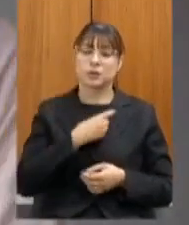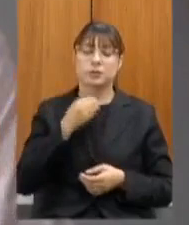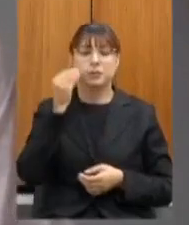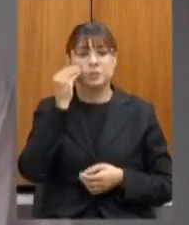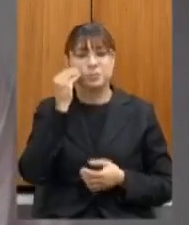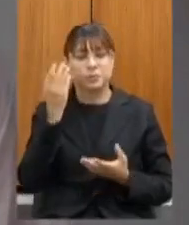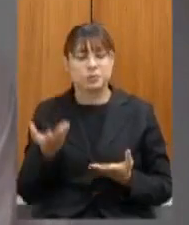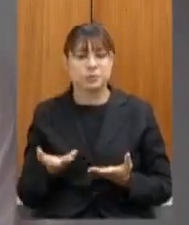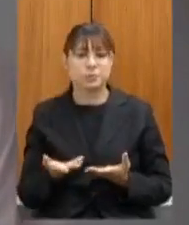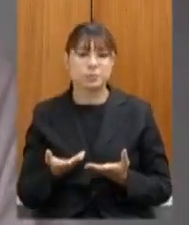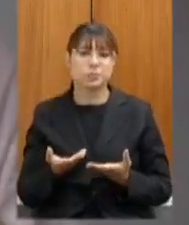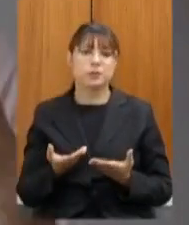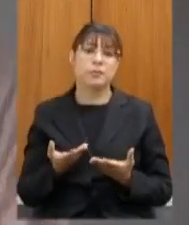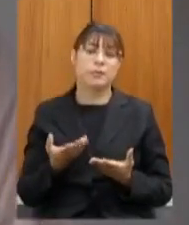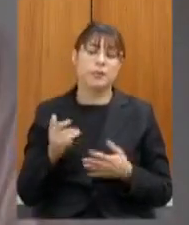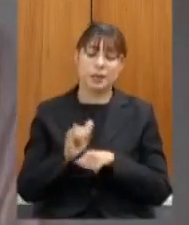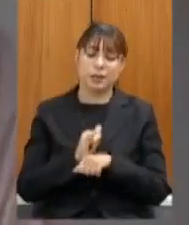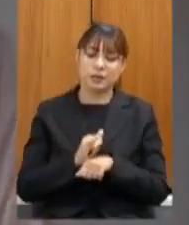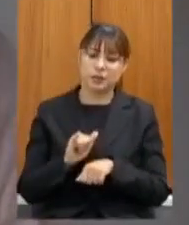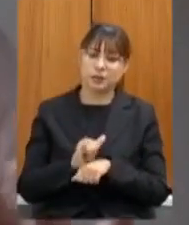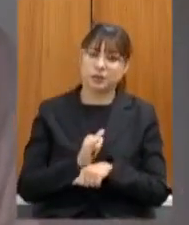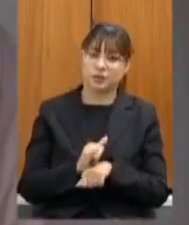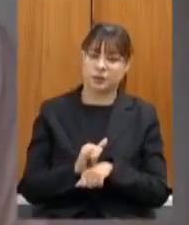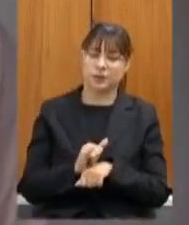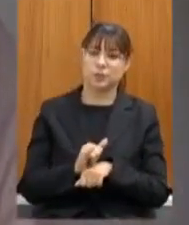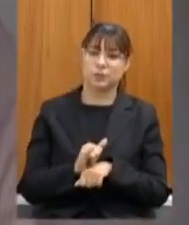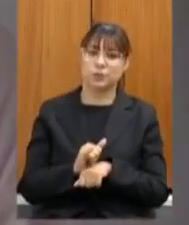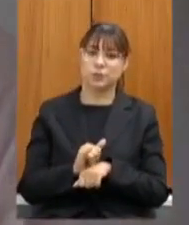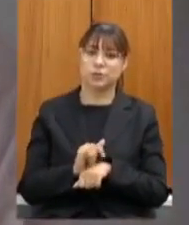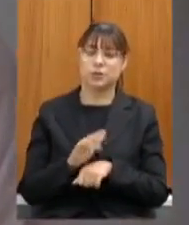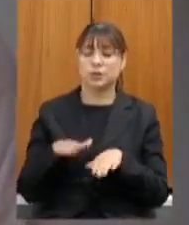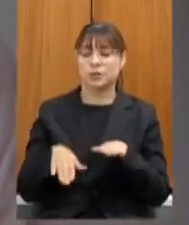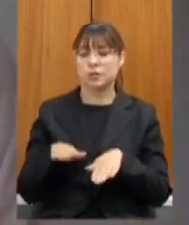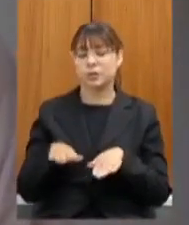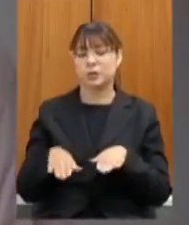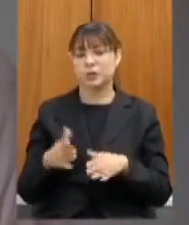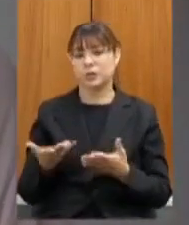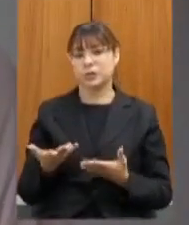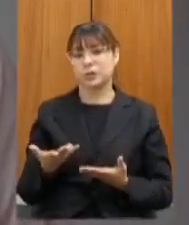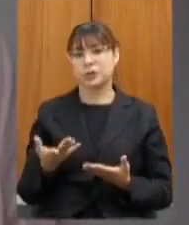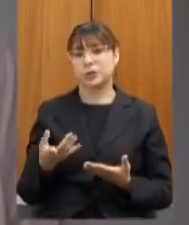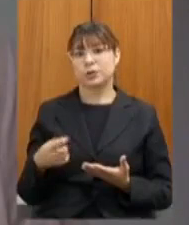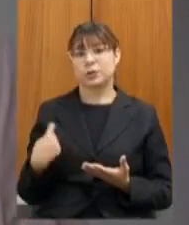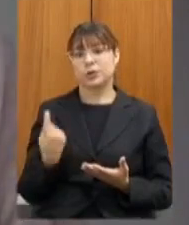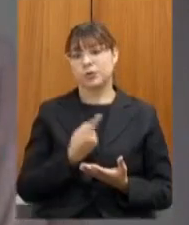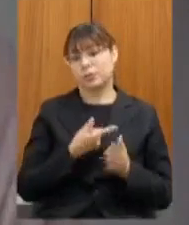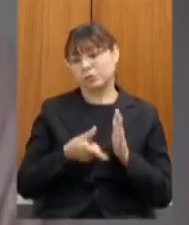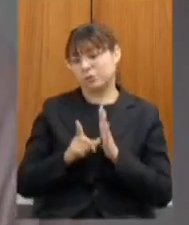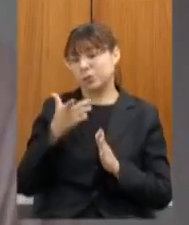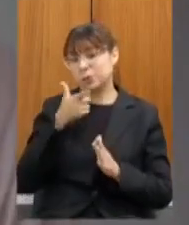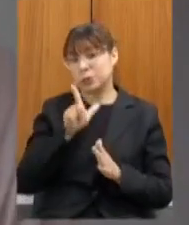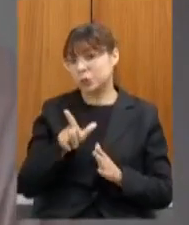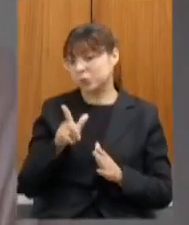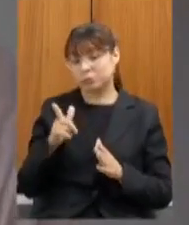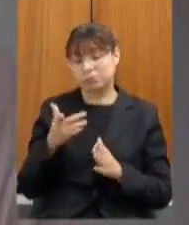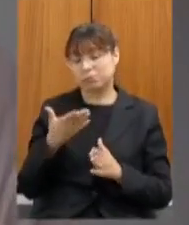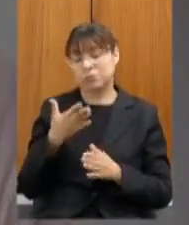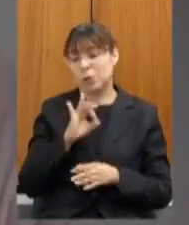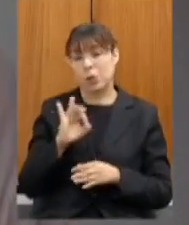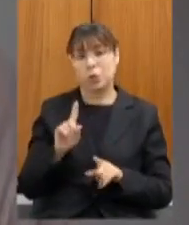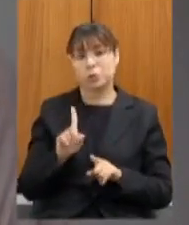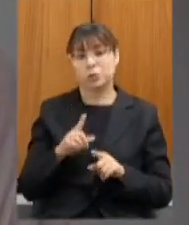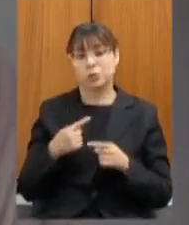como uma estratégia alternativa a essa que a gente talvez não tenha não tenha tido tanto sucesso que é esse processo de